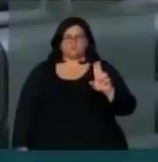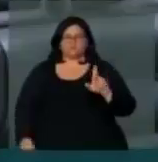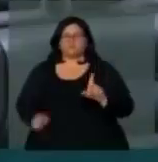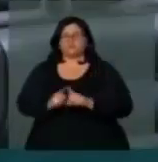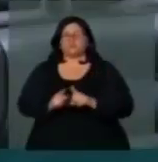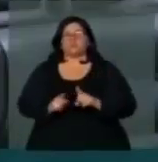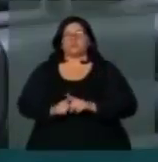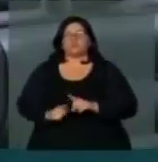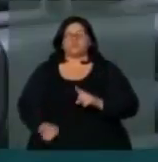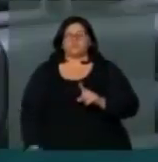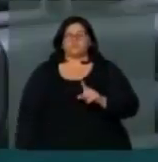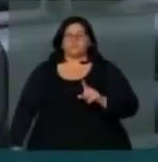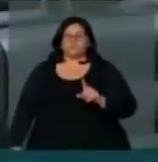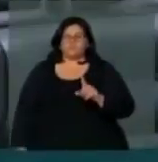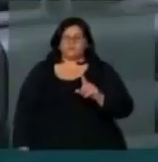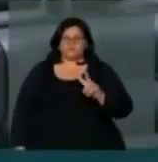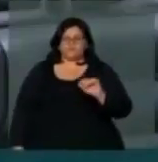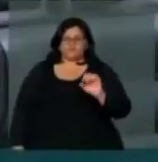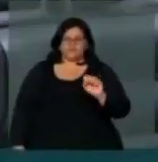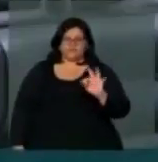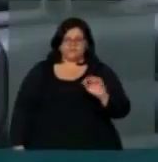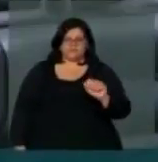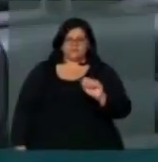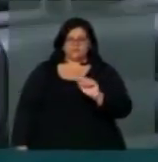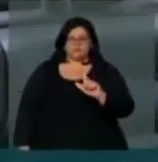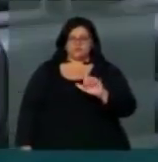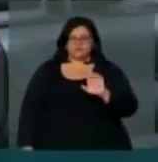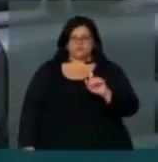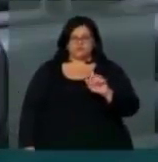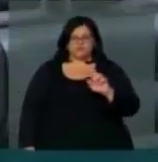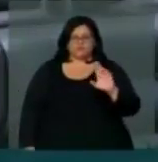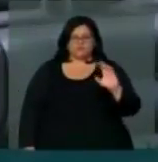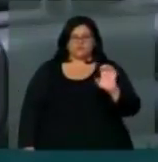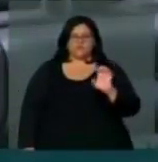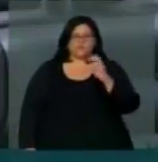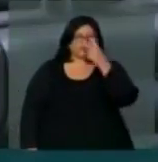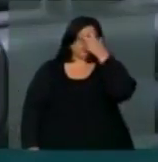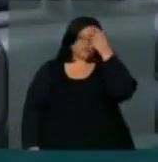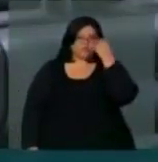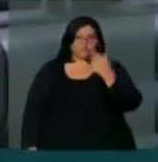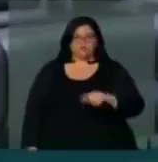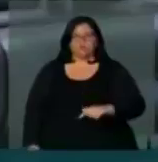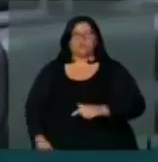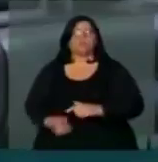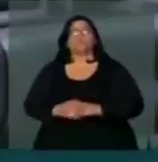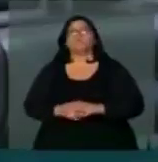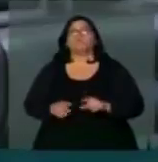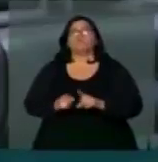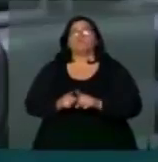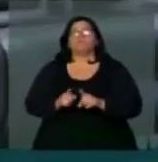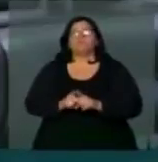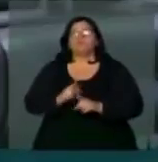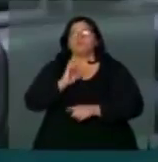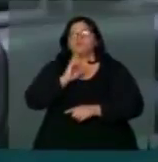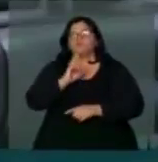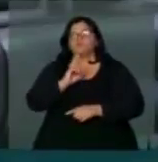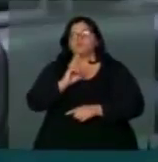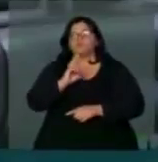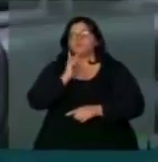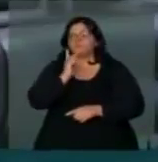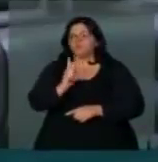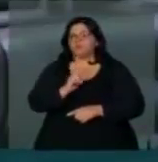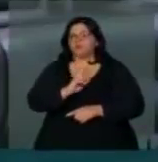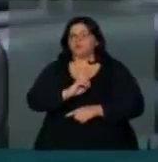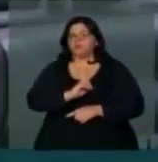PMDB, da cidade Vista Alegre do Prata. Também registrar, senhor presidente, que na Comissão de Minas e Energia,